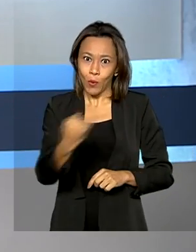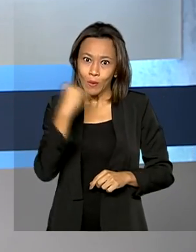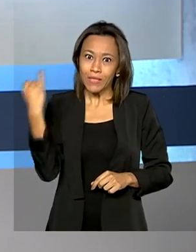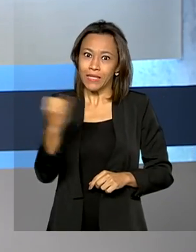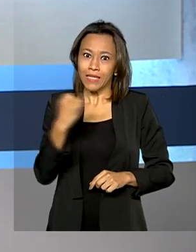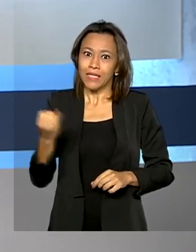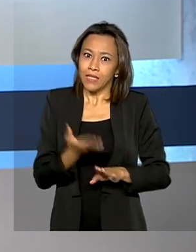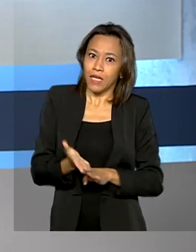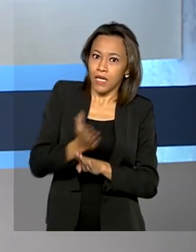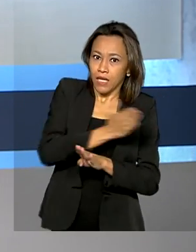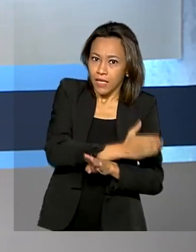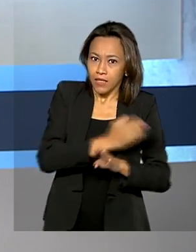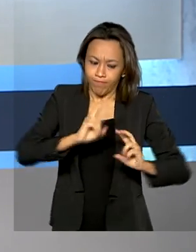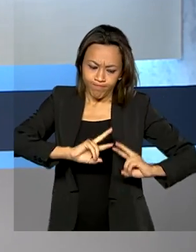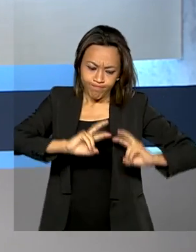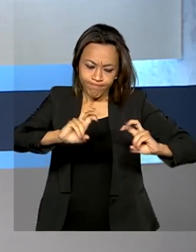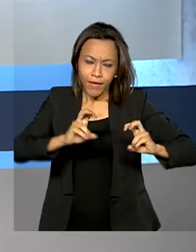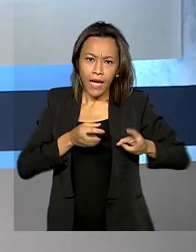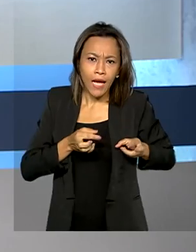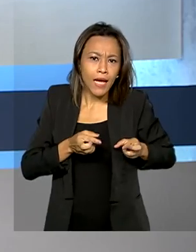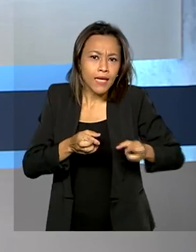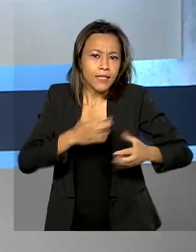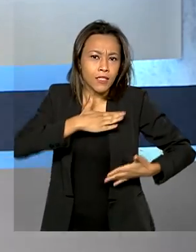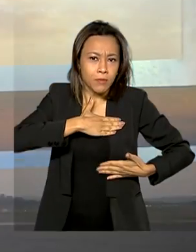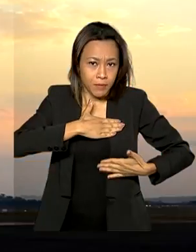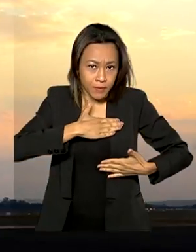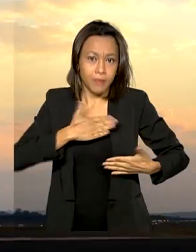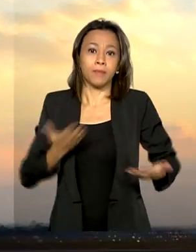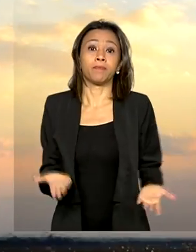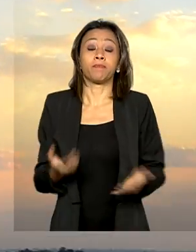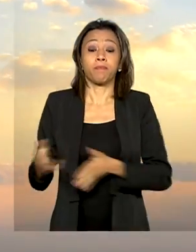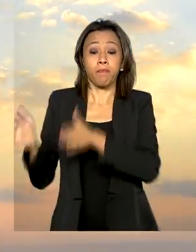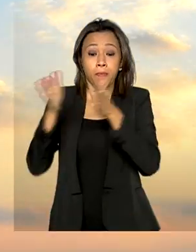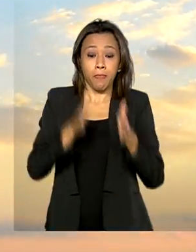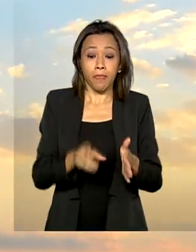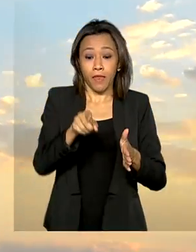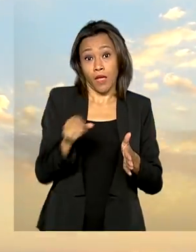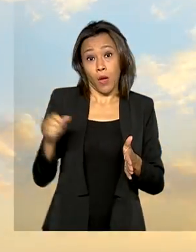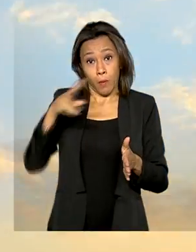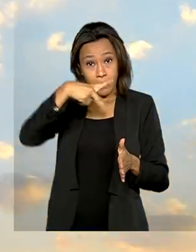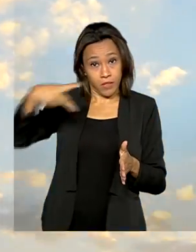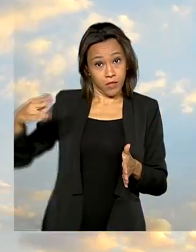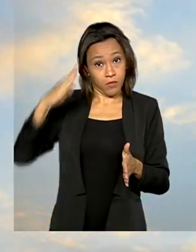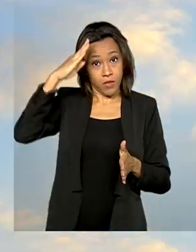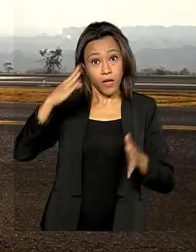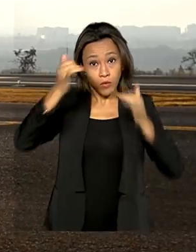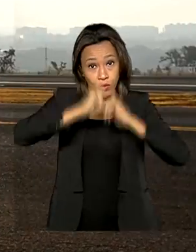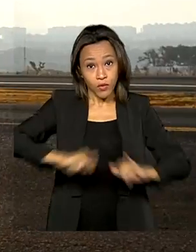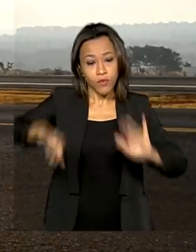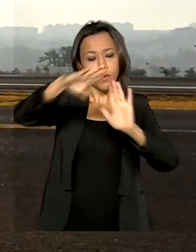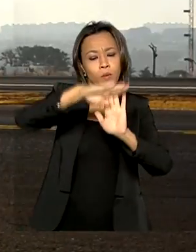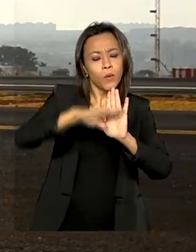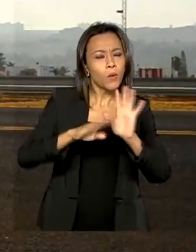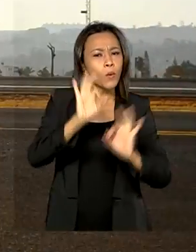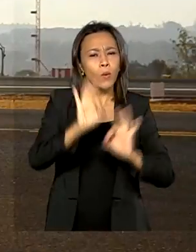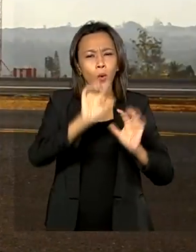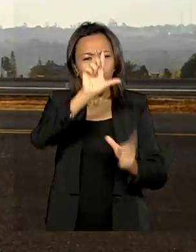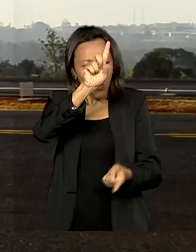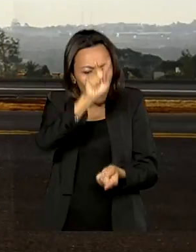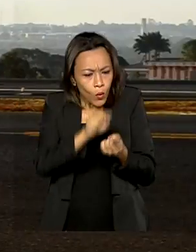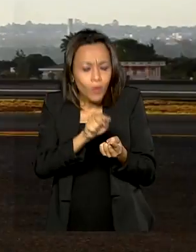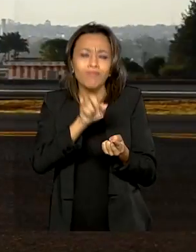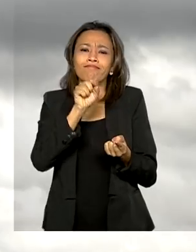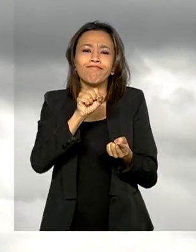do diagnóstico precoce do câncer de mama. Presidente Jair Bolsonaro lança programa para simplificar e